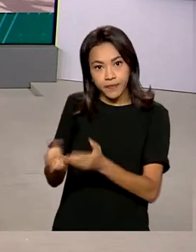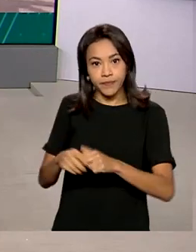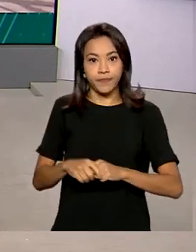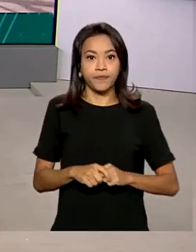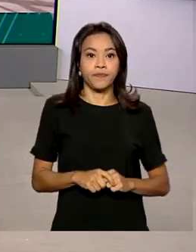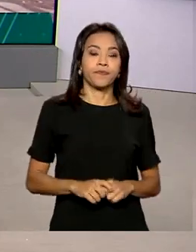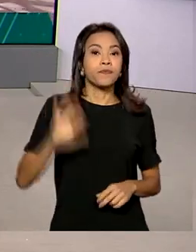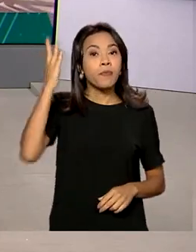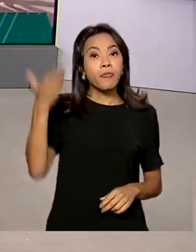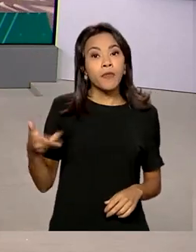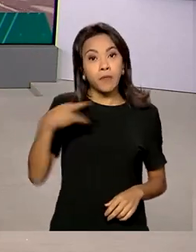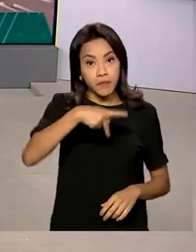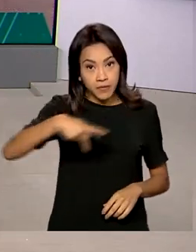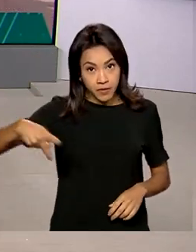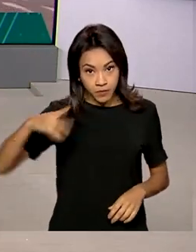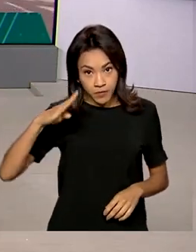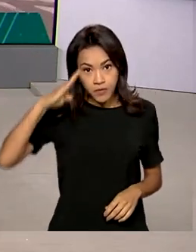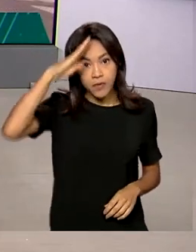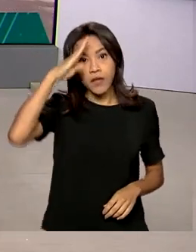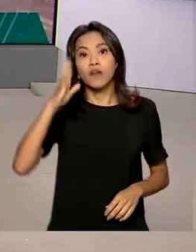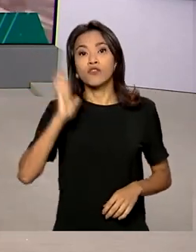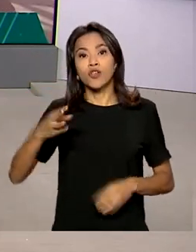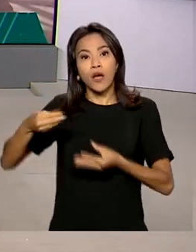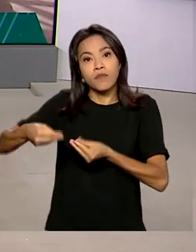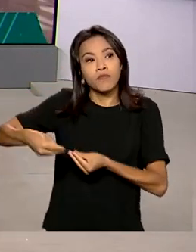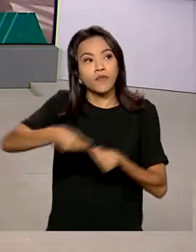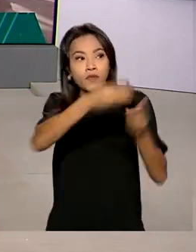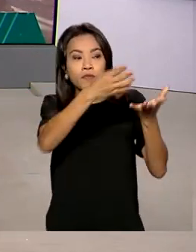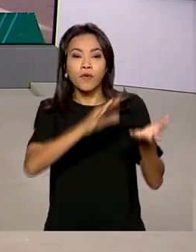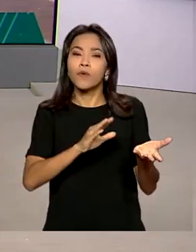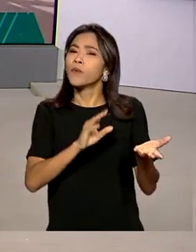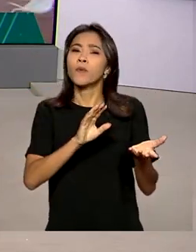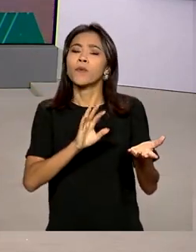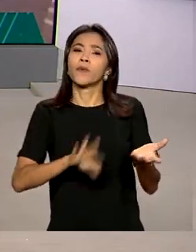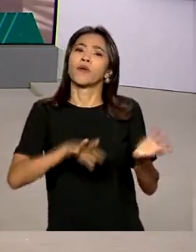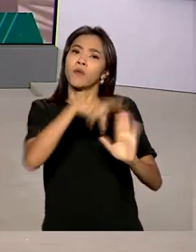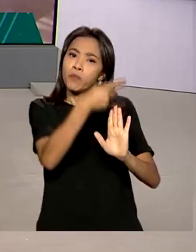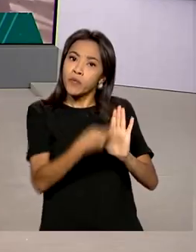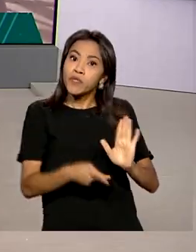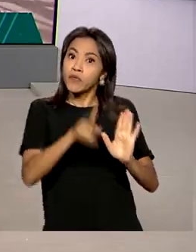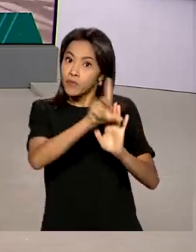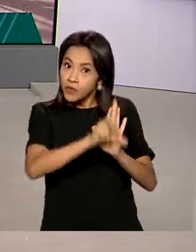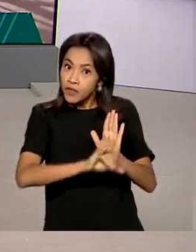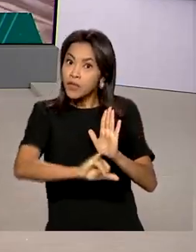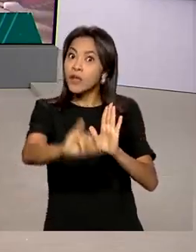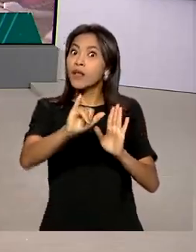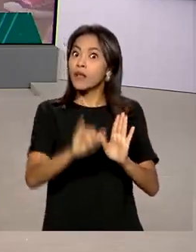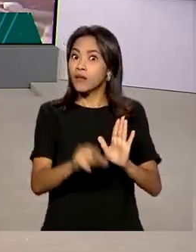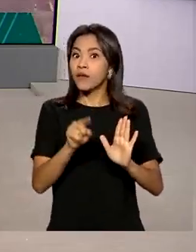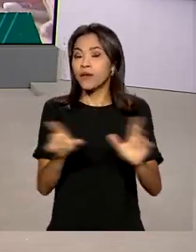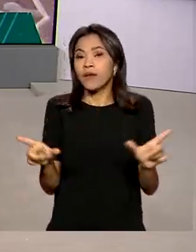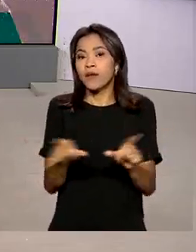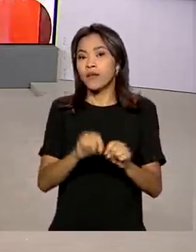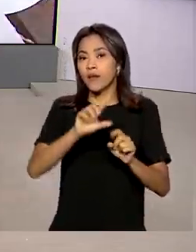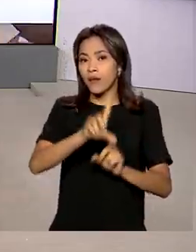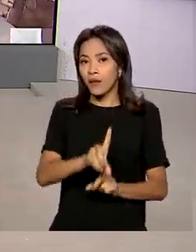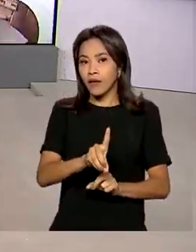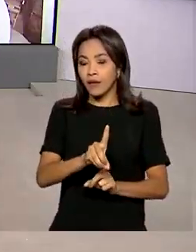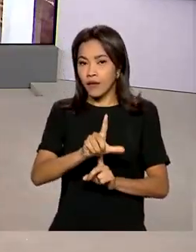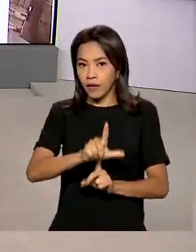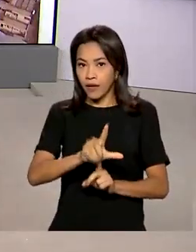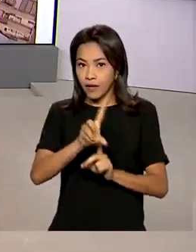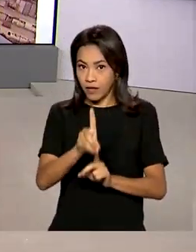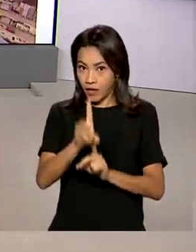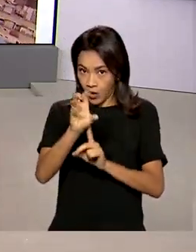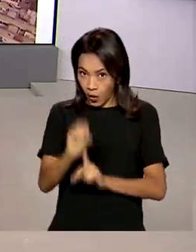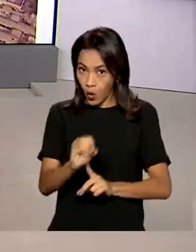O presidente Jair Bolsonaro enviou ao Congresso Nacional o projeto de lei de diretrizes orçamentárias para o ano de 2023.